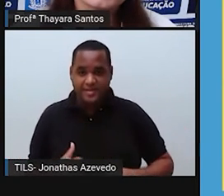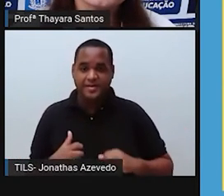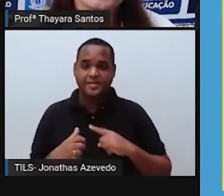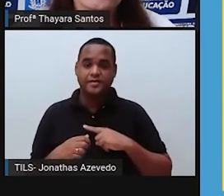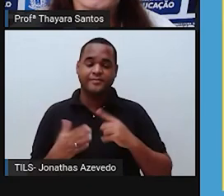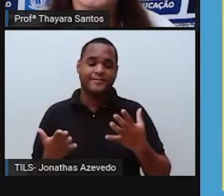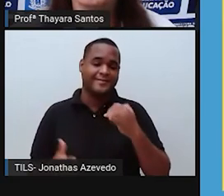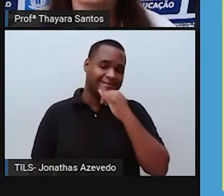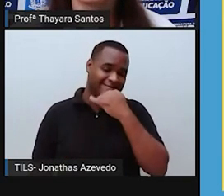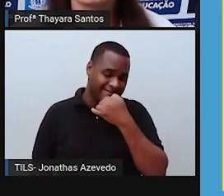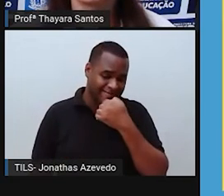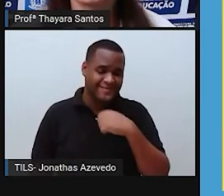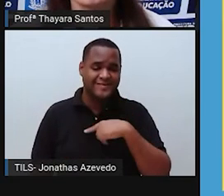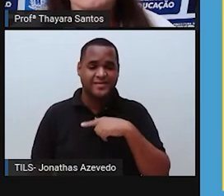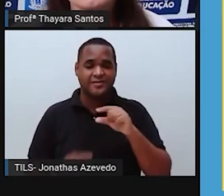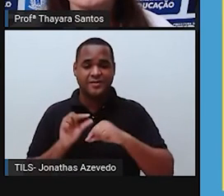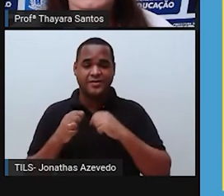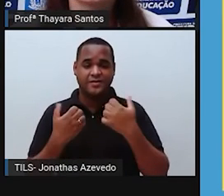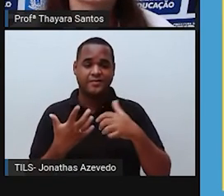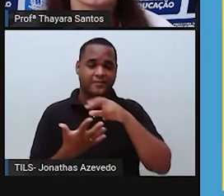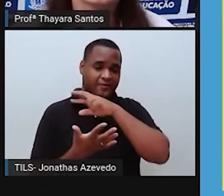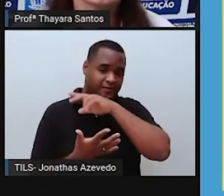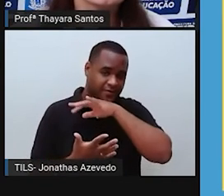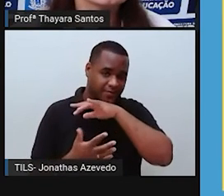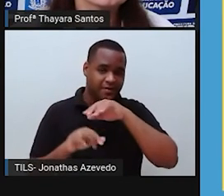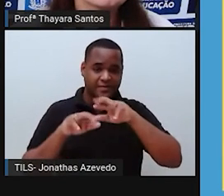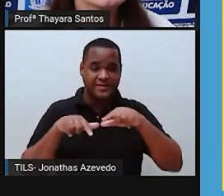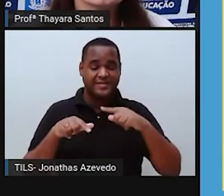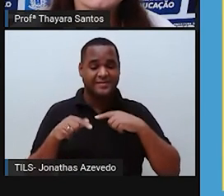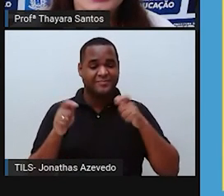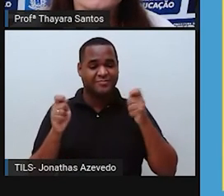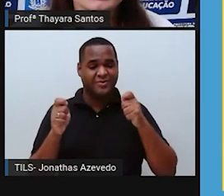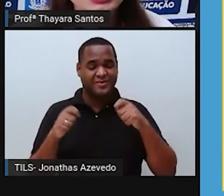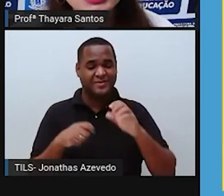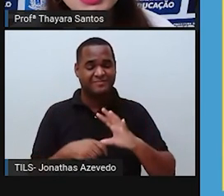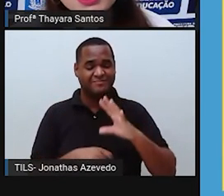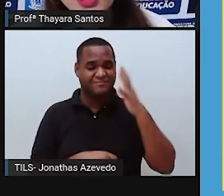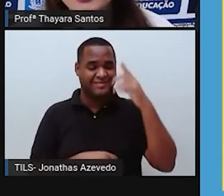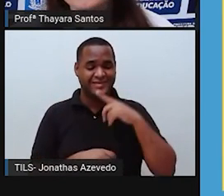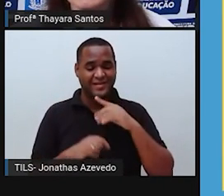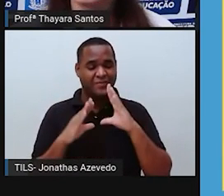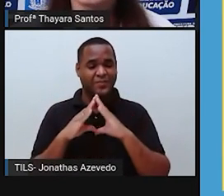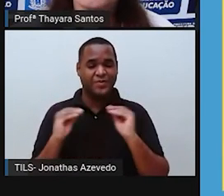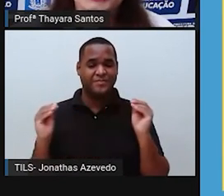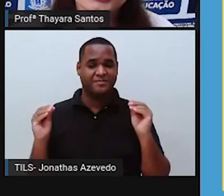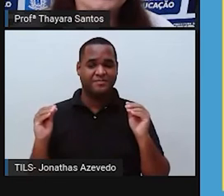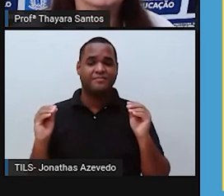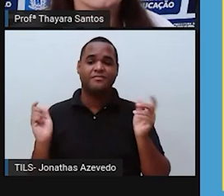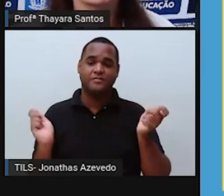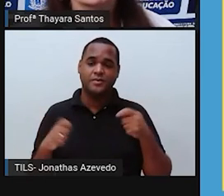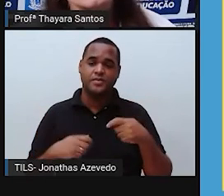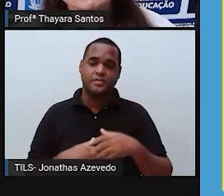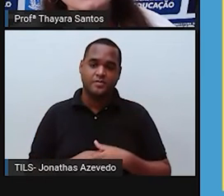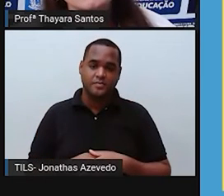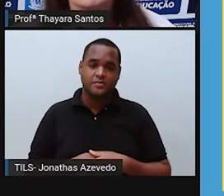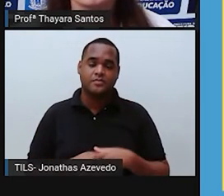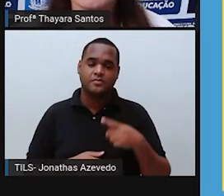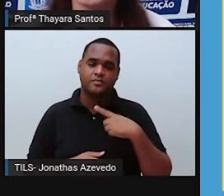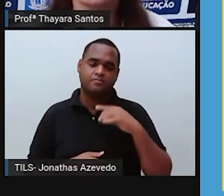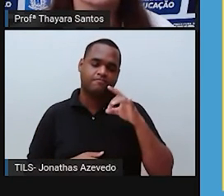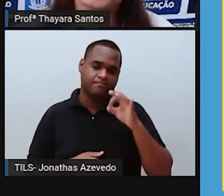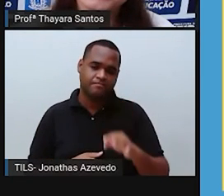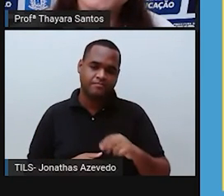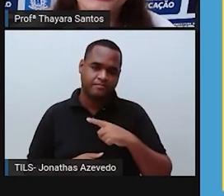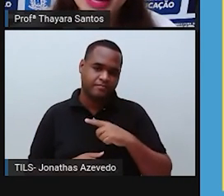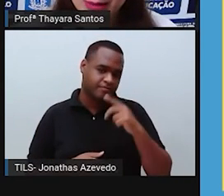triste desse bioma é que muitos desses animais já estão em risco sério de extinção. Justamente por todas essas questões de